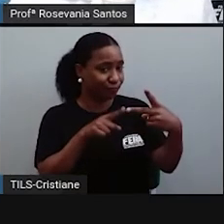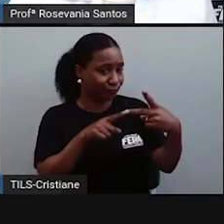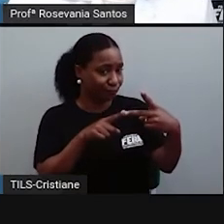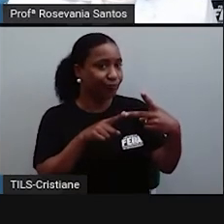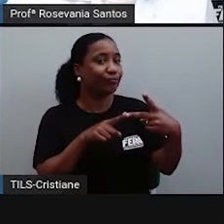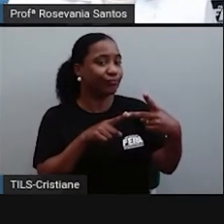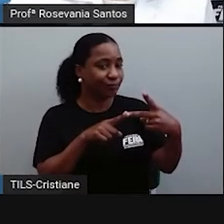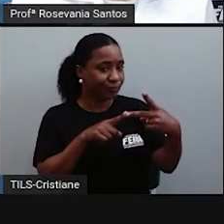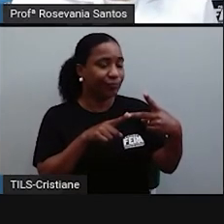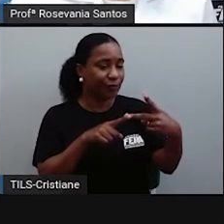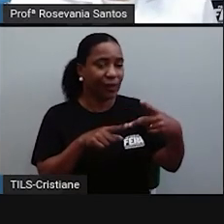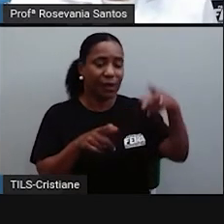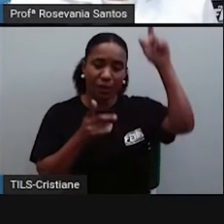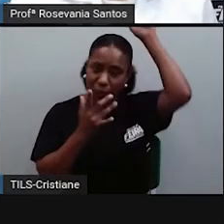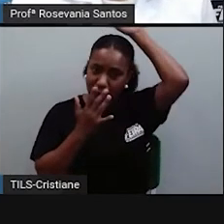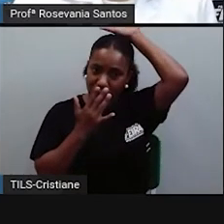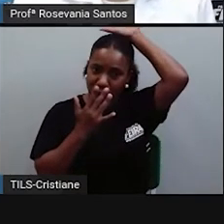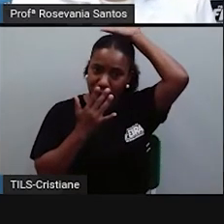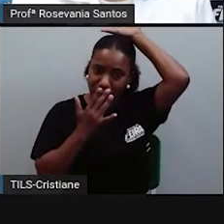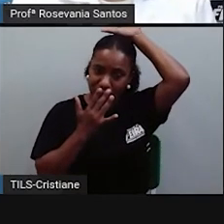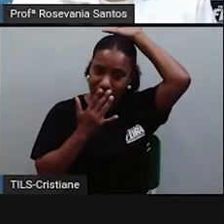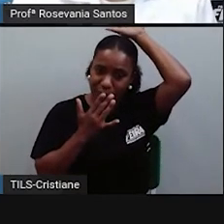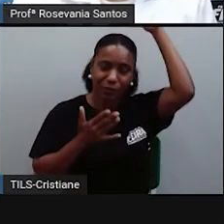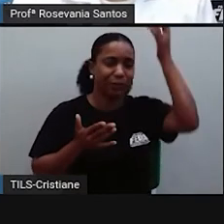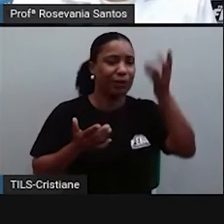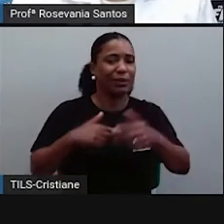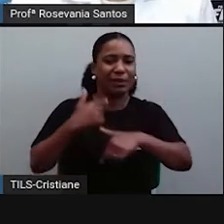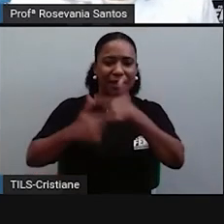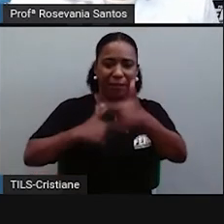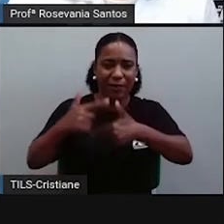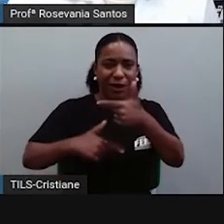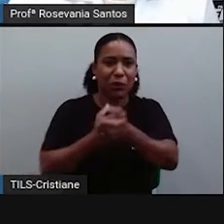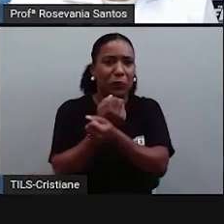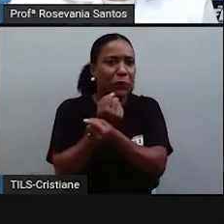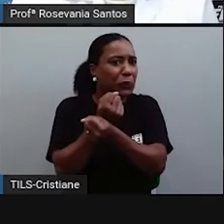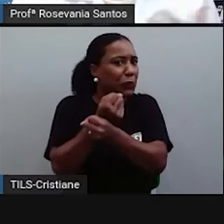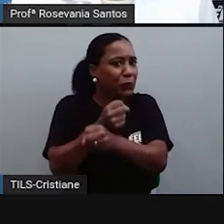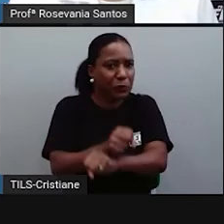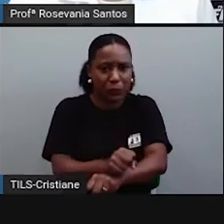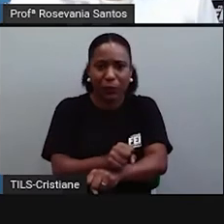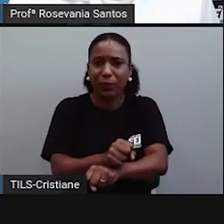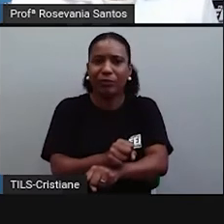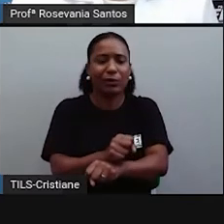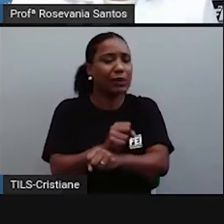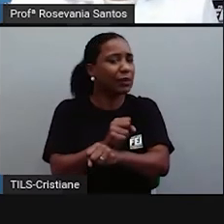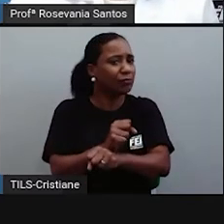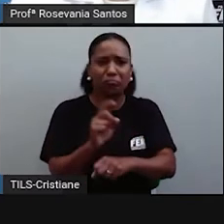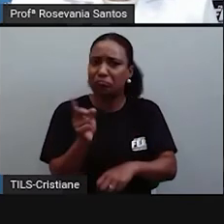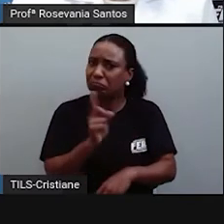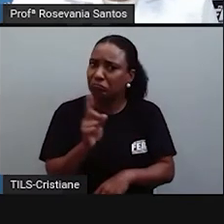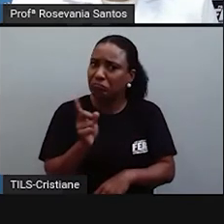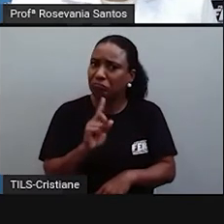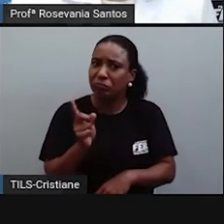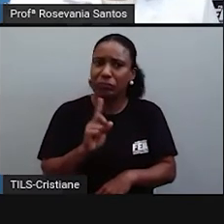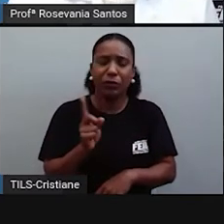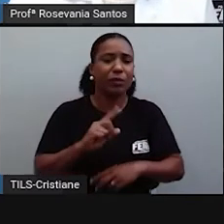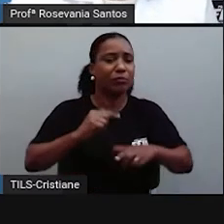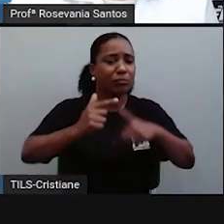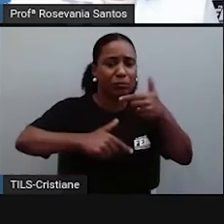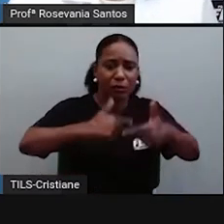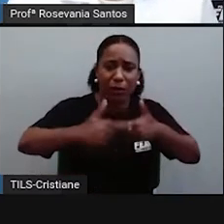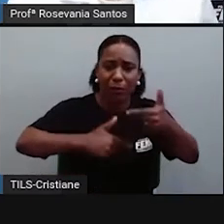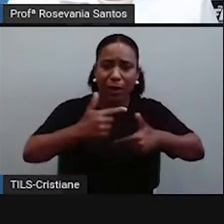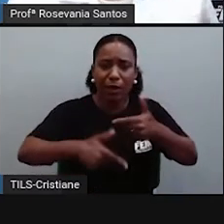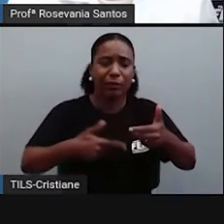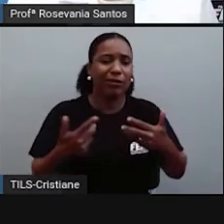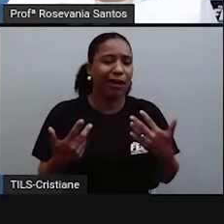não tinham essa ideia de trabalho forçado na época. Eles faziam o que a tribo precisava que fosse feito. Sem